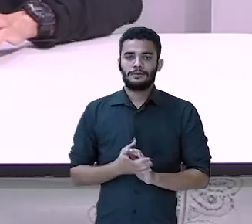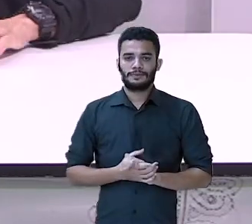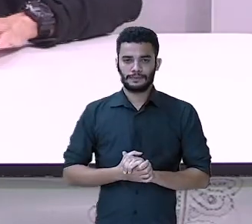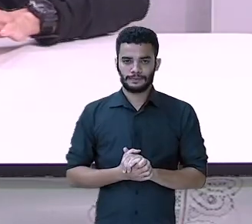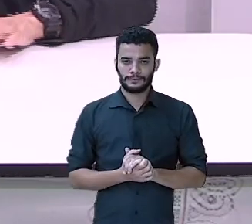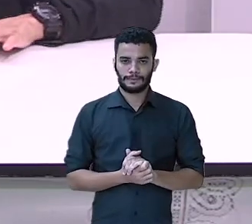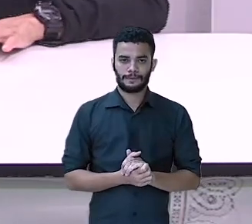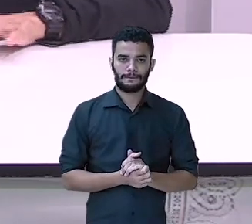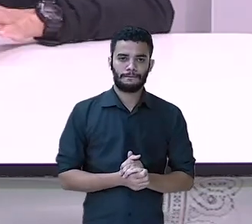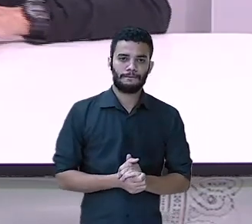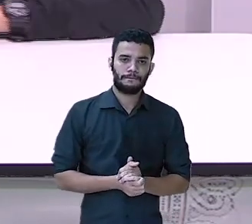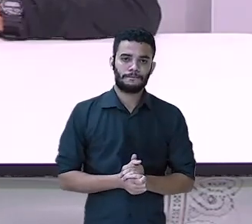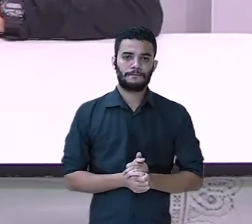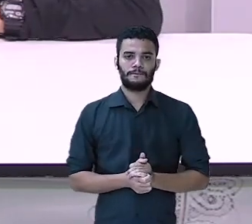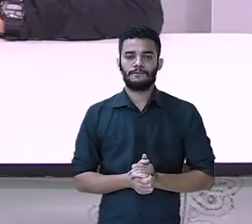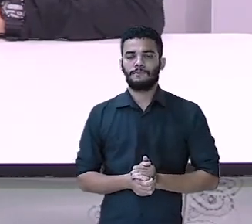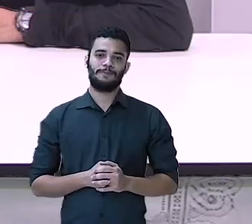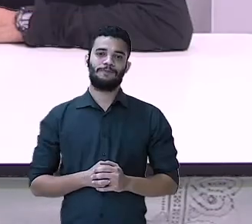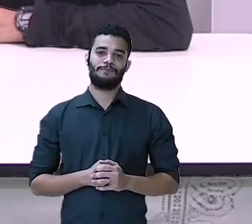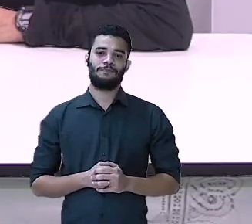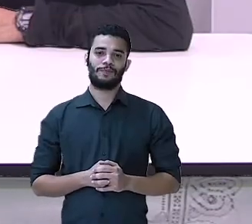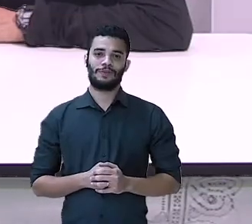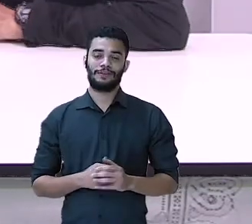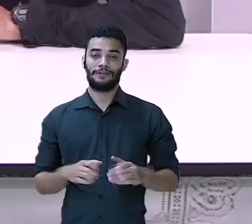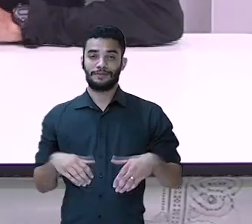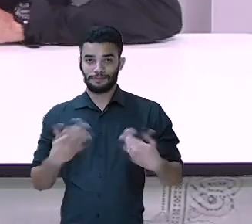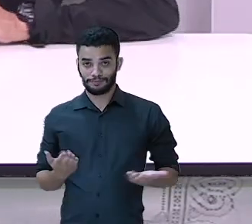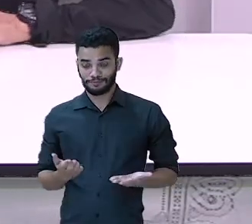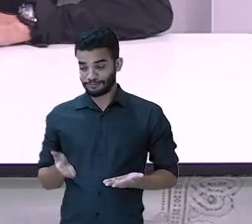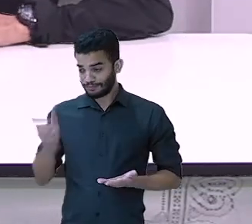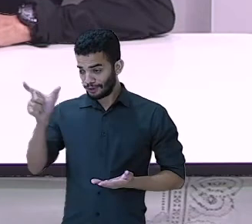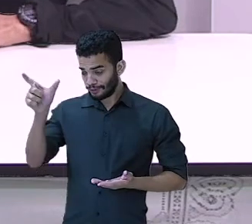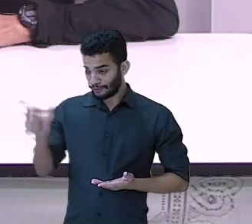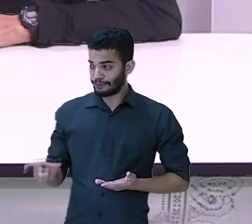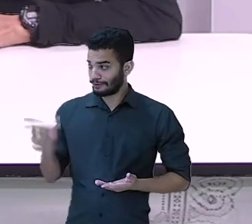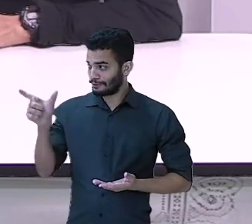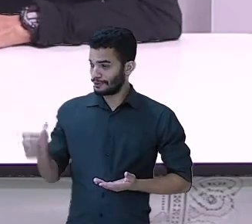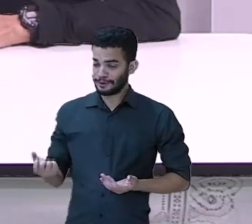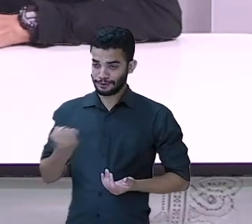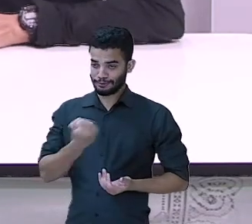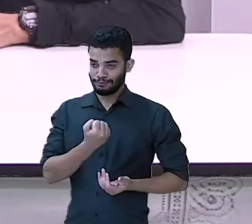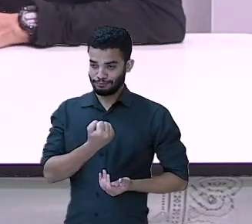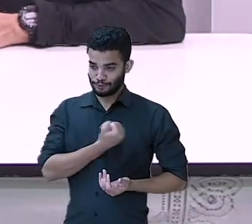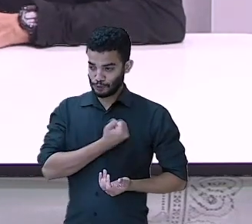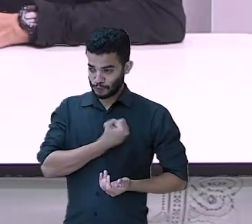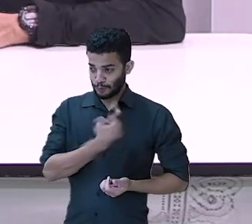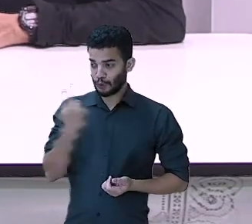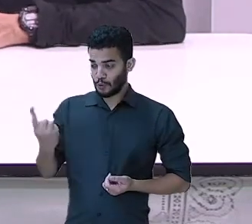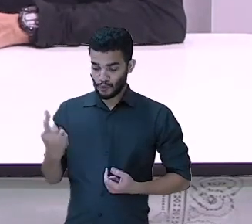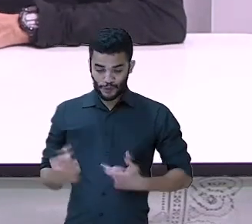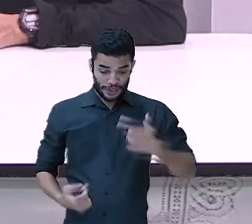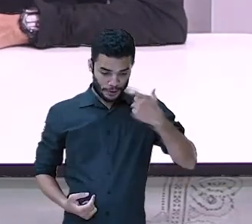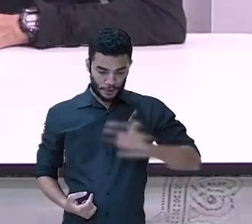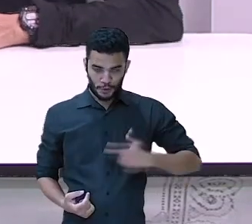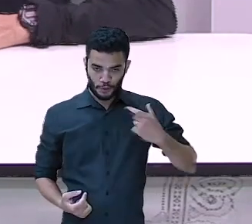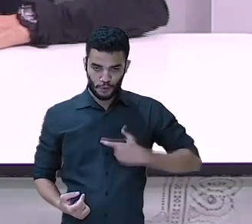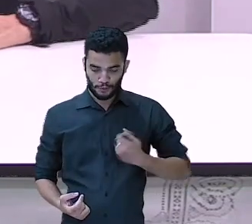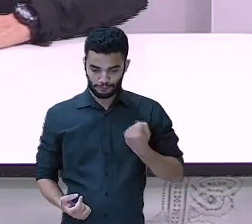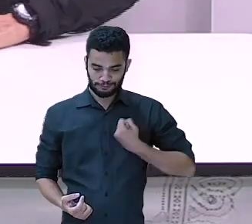Tampinha de uma cor, tampinha de outra. Então, Carol, você é a jogadora número um e eu a número dois.